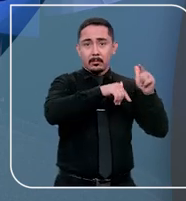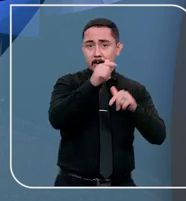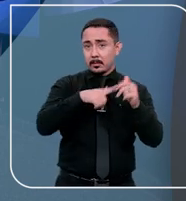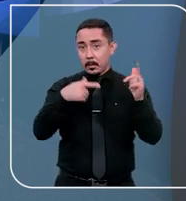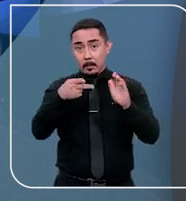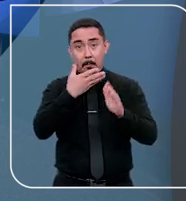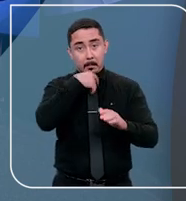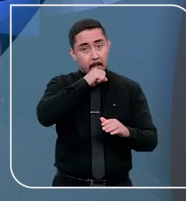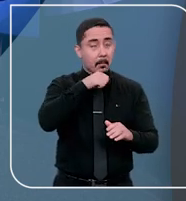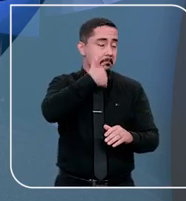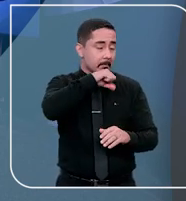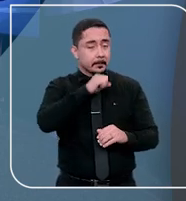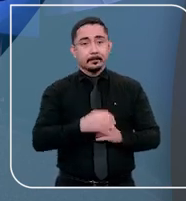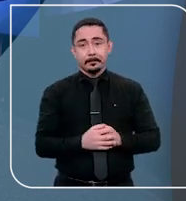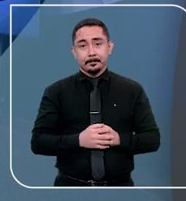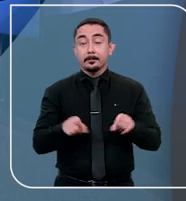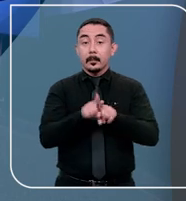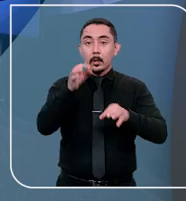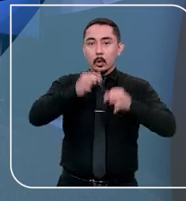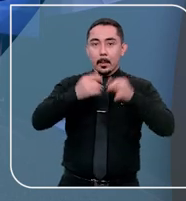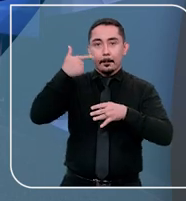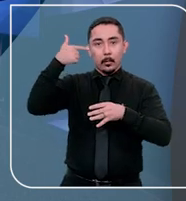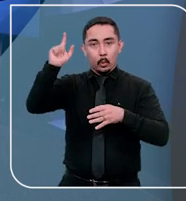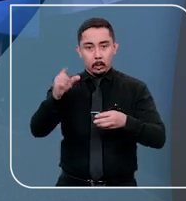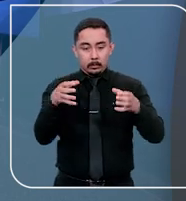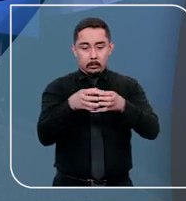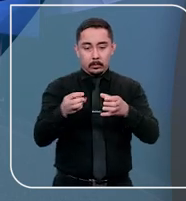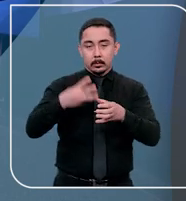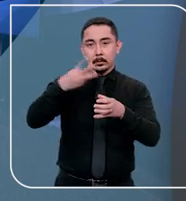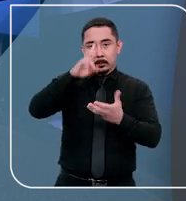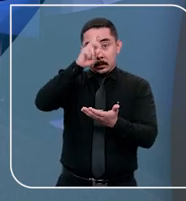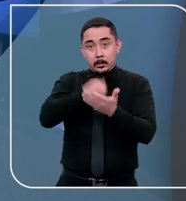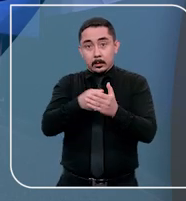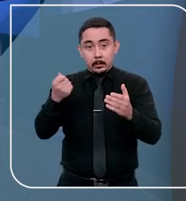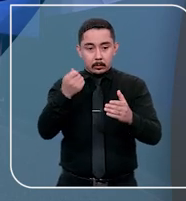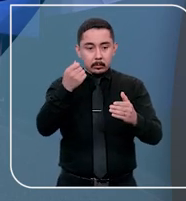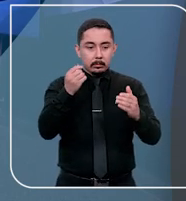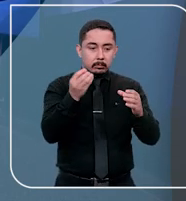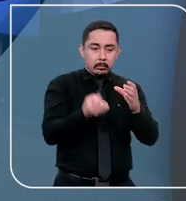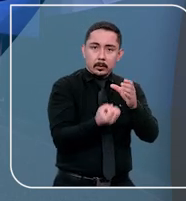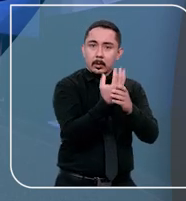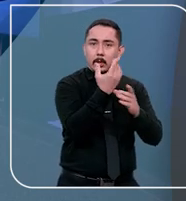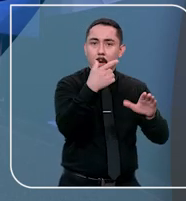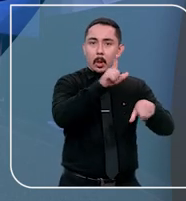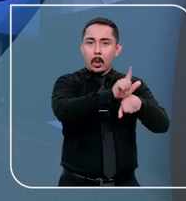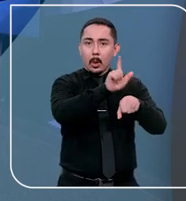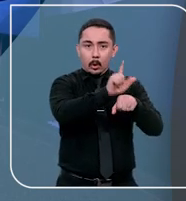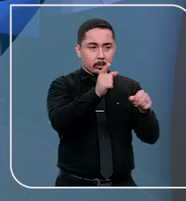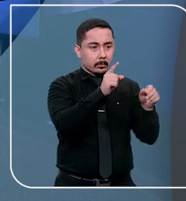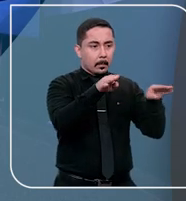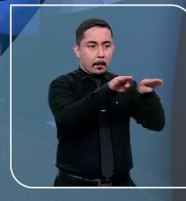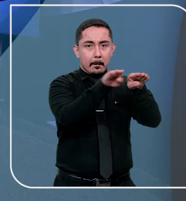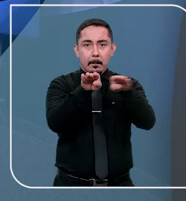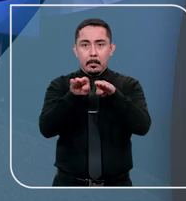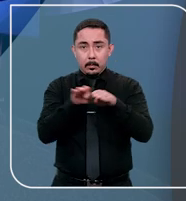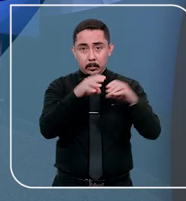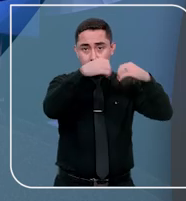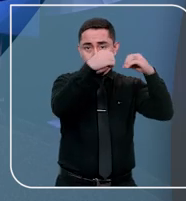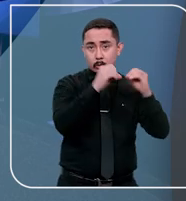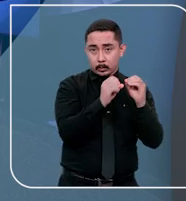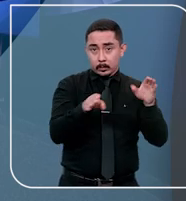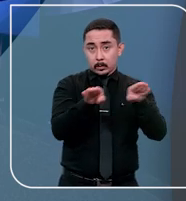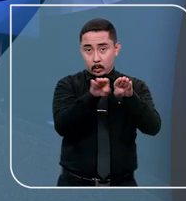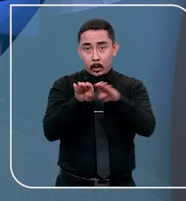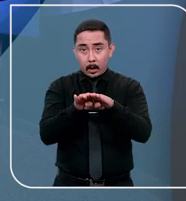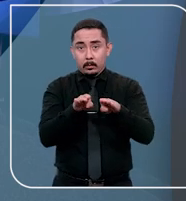dos bens dos pais. Em outro julgamento, a terceira turma decidiu que a instalação de lojas do mesmo ramo em um shopping